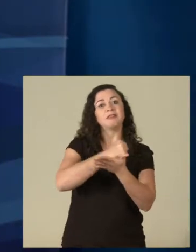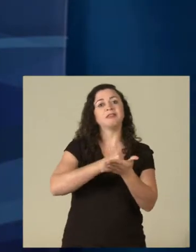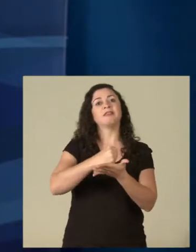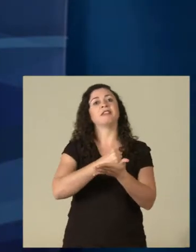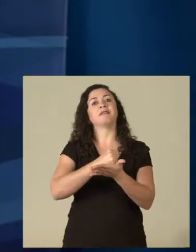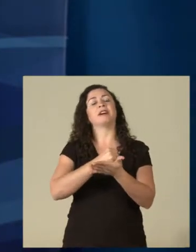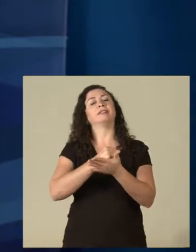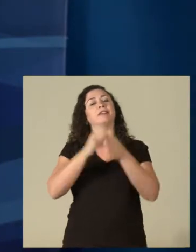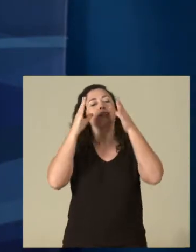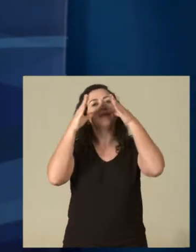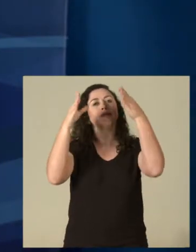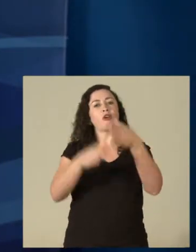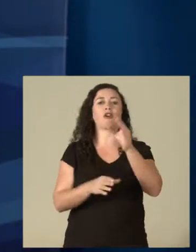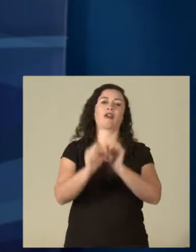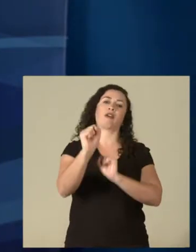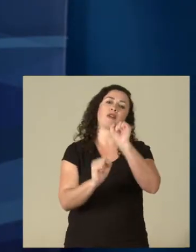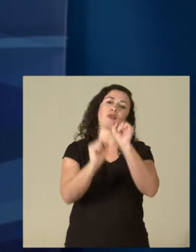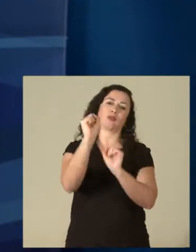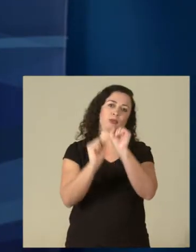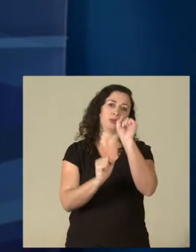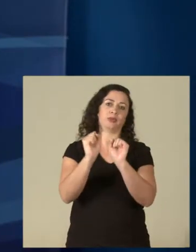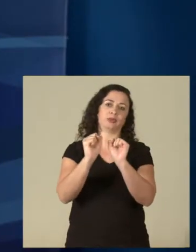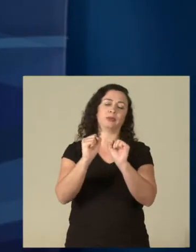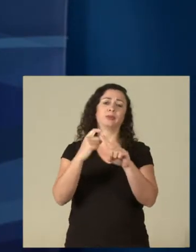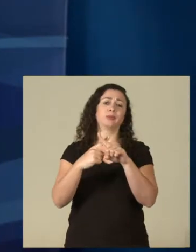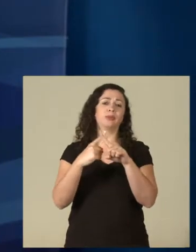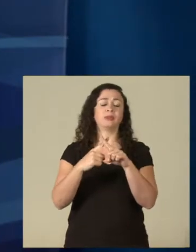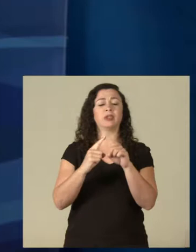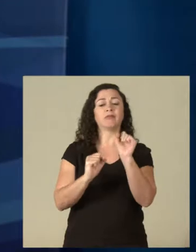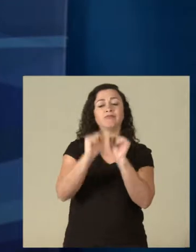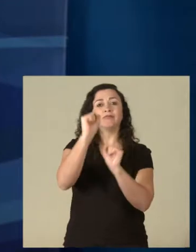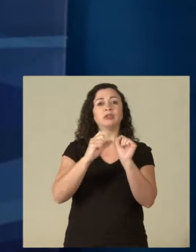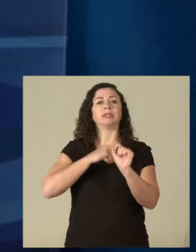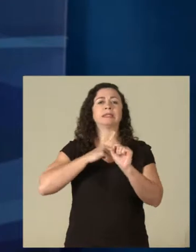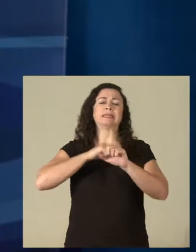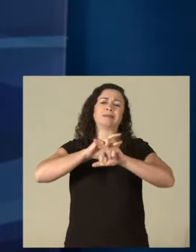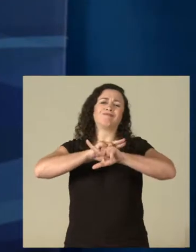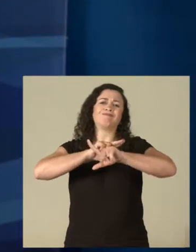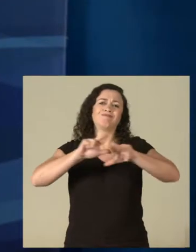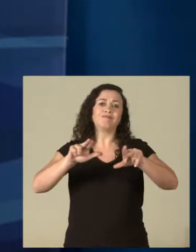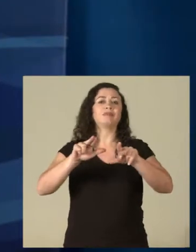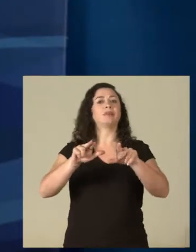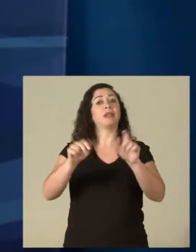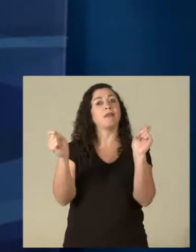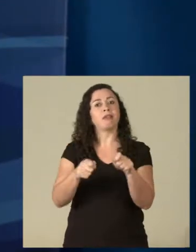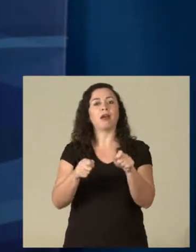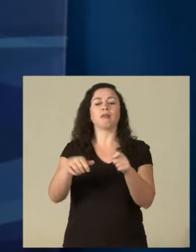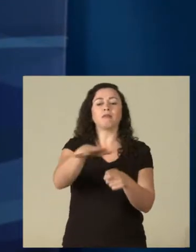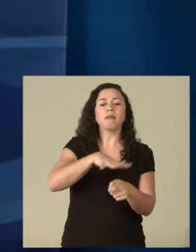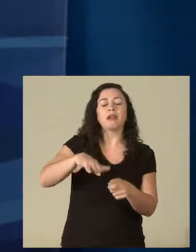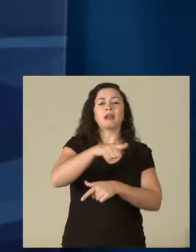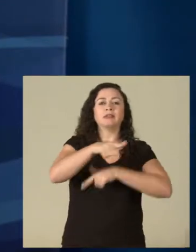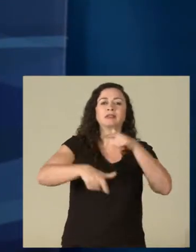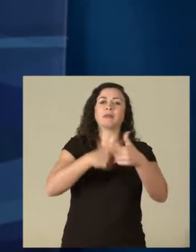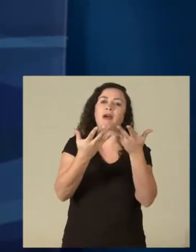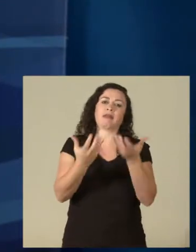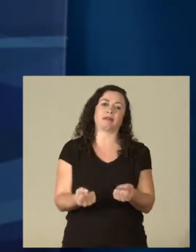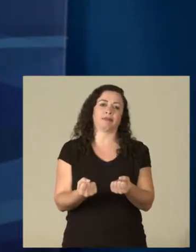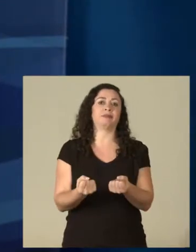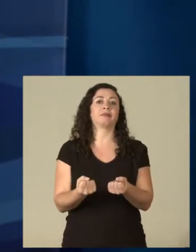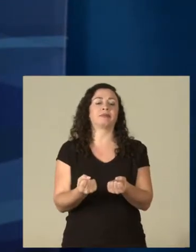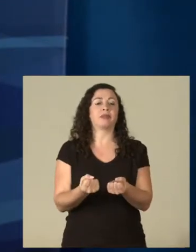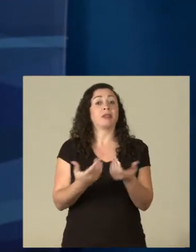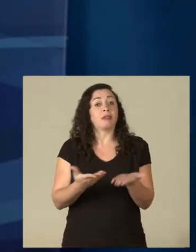Unicamp se direciona para a indústria, onde existe uma certa facilidade de absorção por esse mercado.